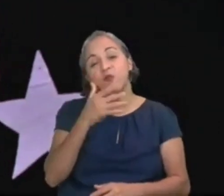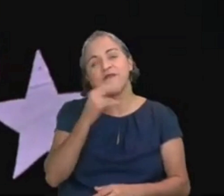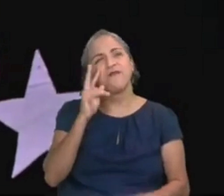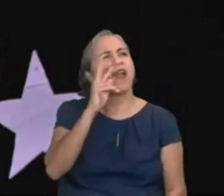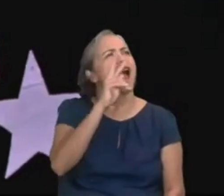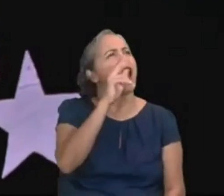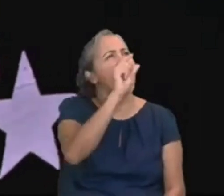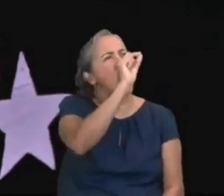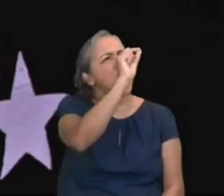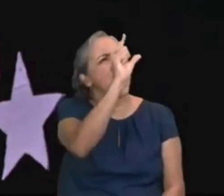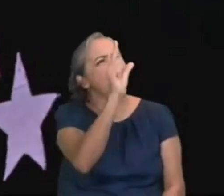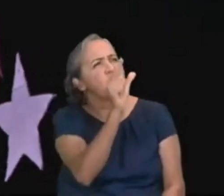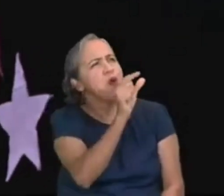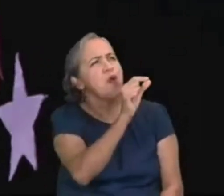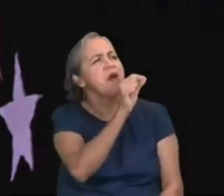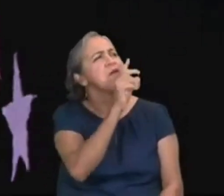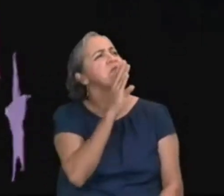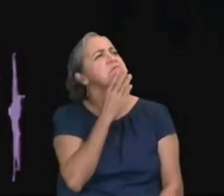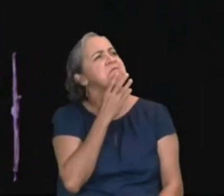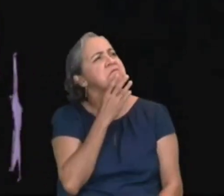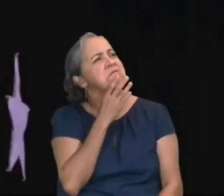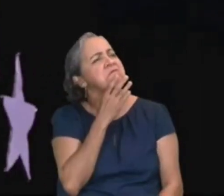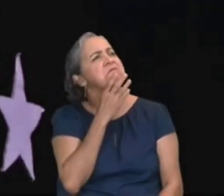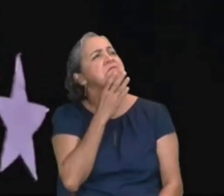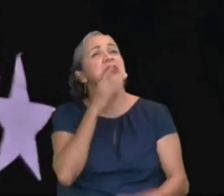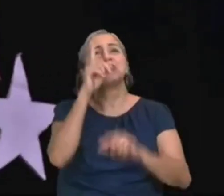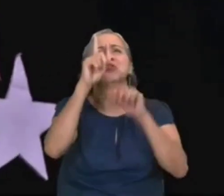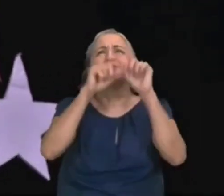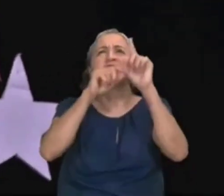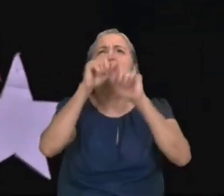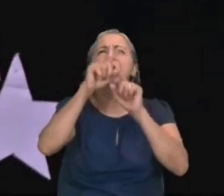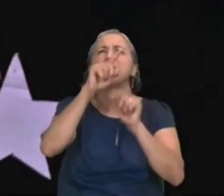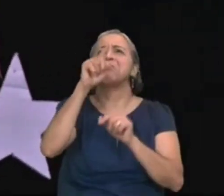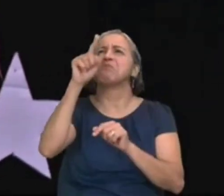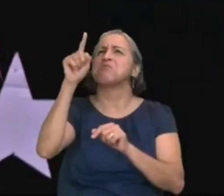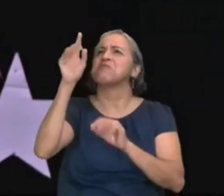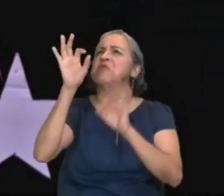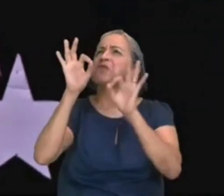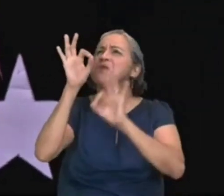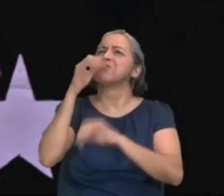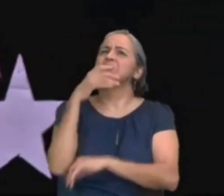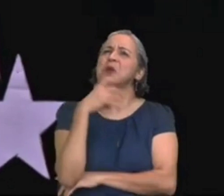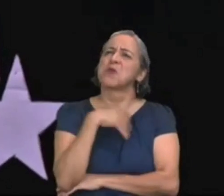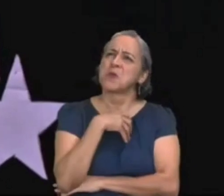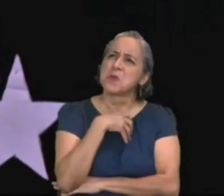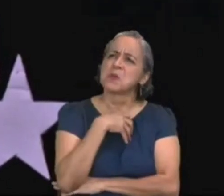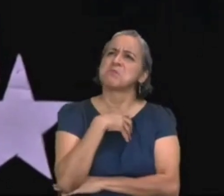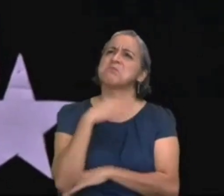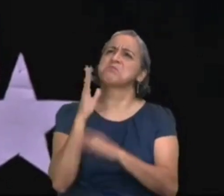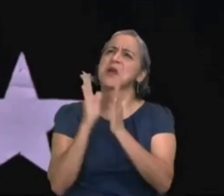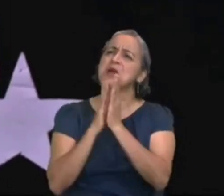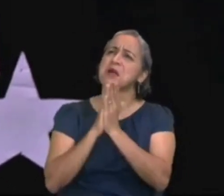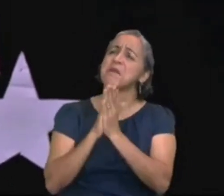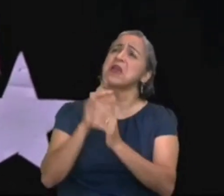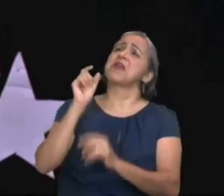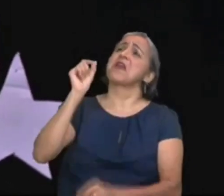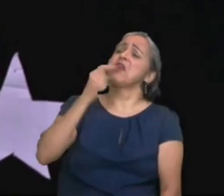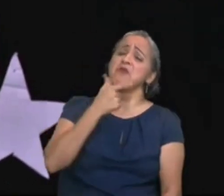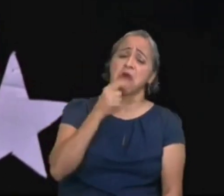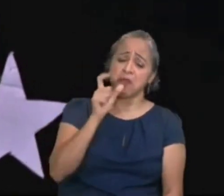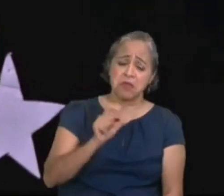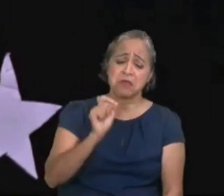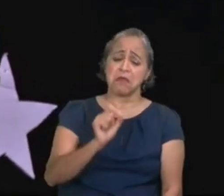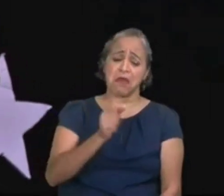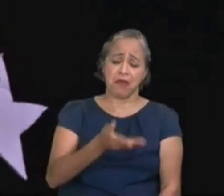as estrelas que ali firmaste, pergunto. Que é o homem, para que com ele te importes? E o filho do homem, para que com ele te preocupes? Tu